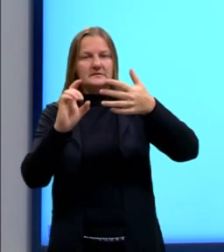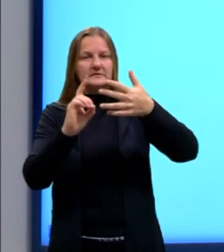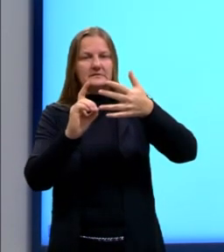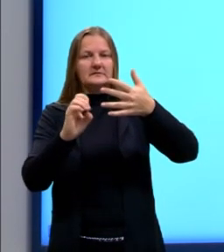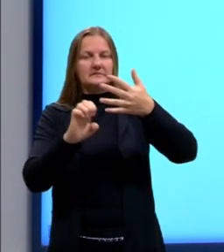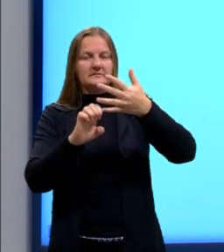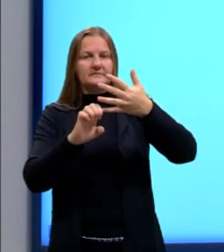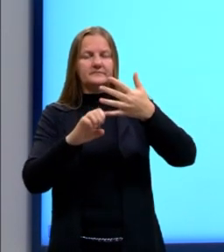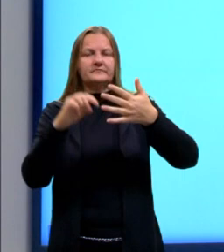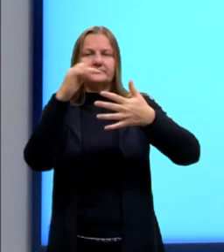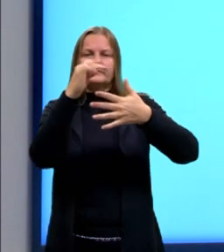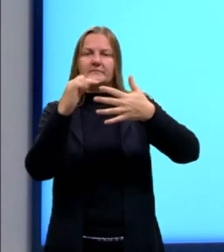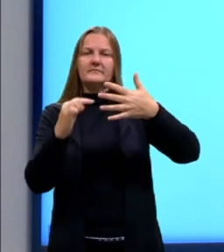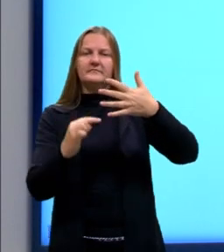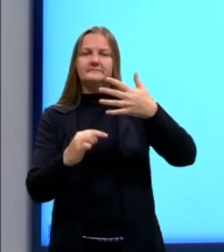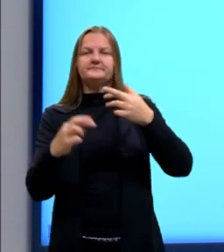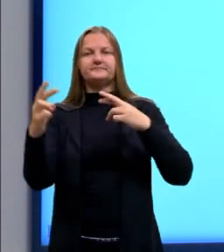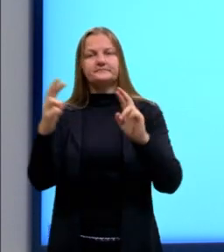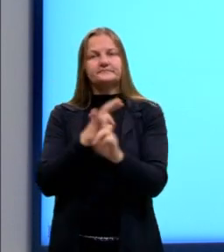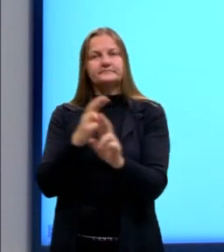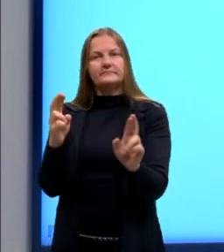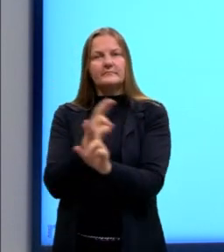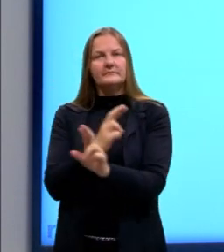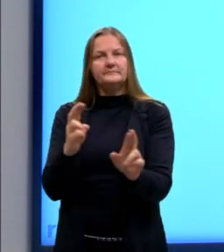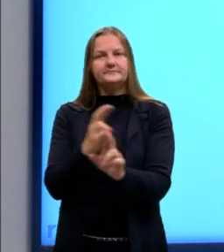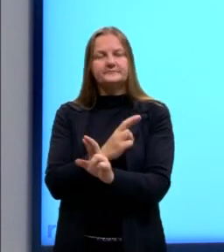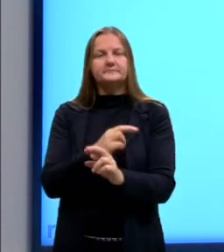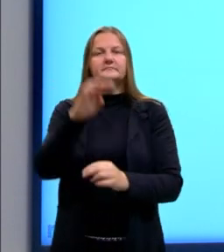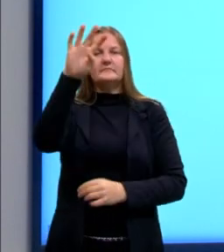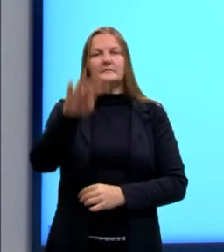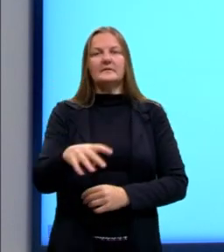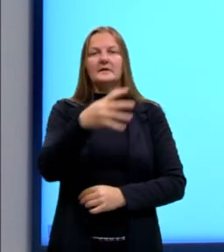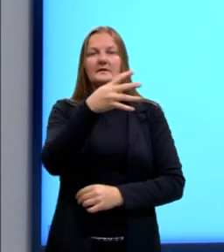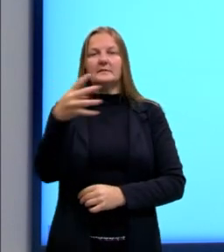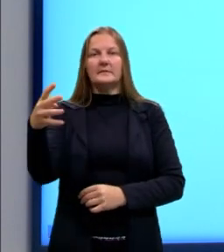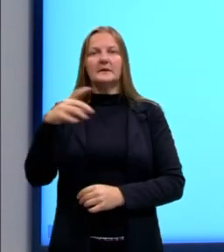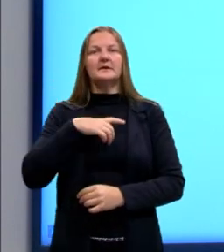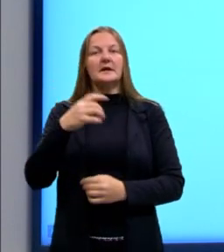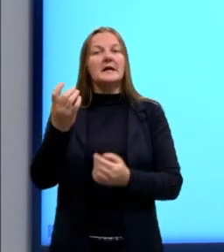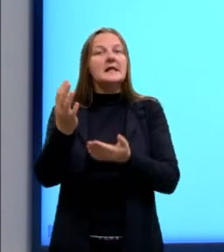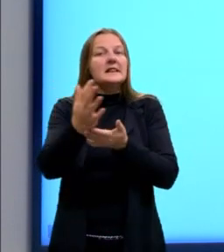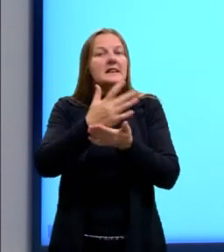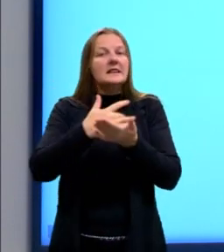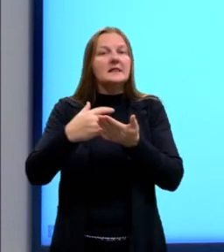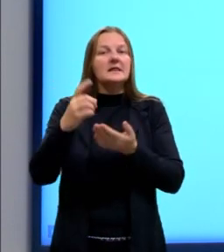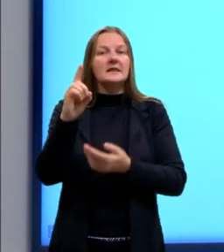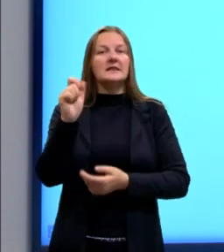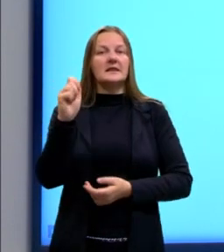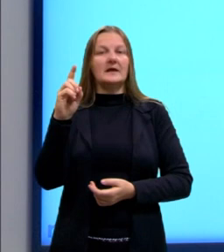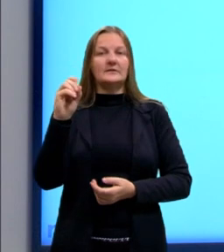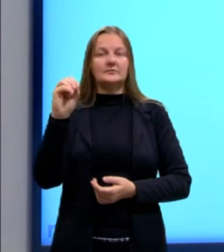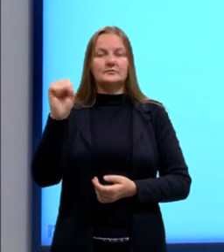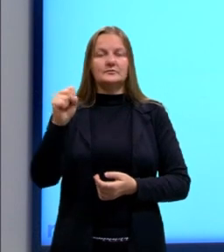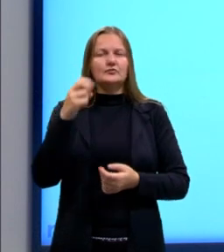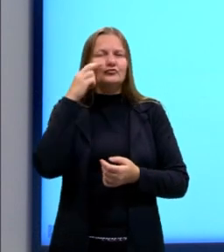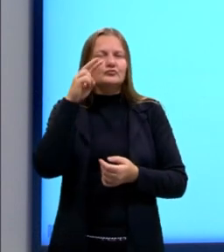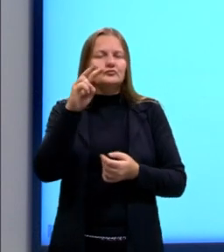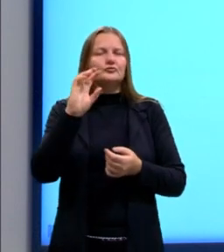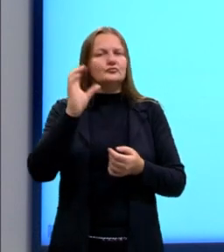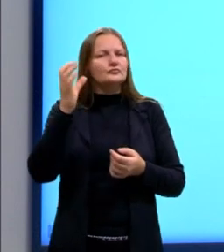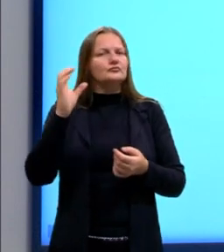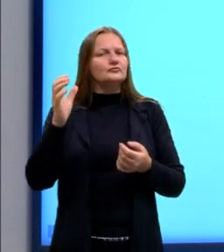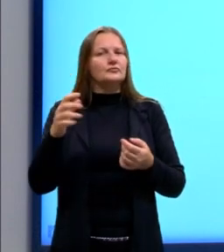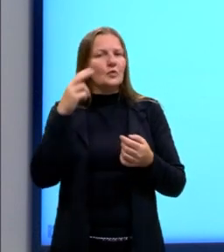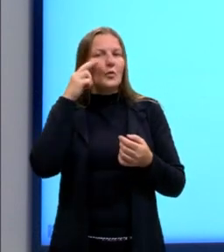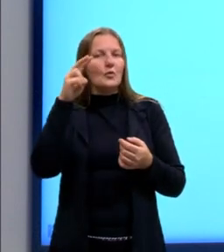alternativas, elas são relacionadas à tabela onde nós temos ali, os trechos. Nós vamos então resolver essa